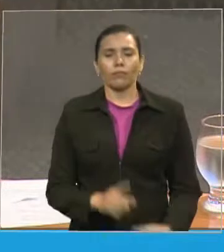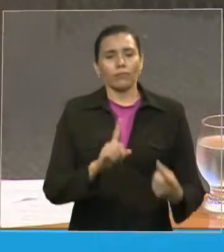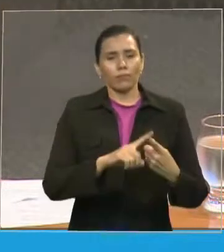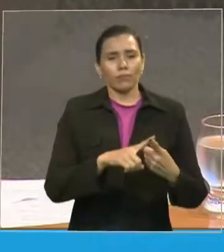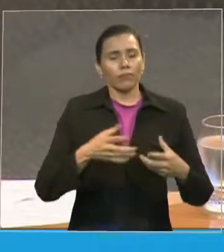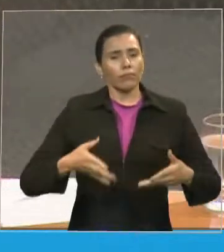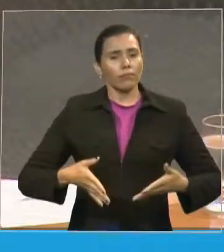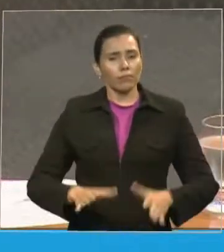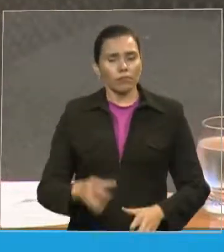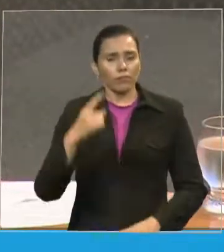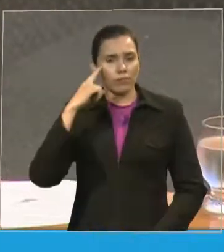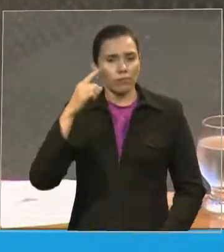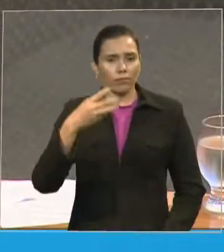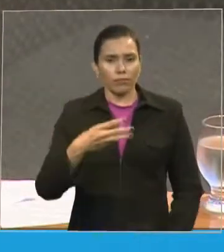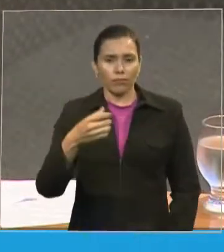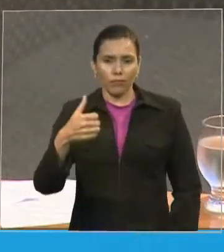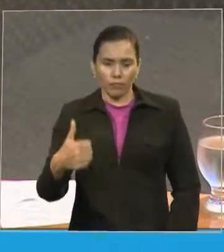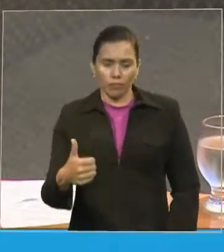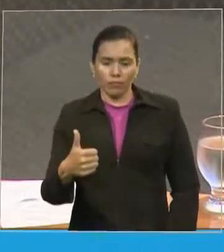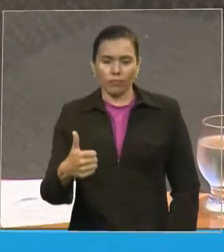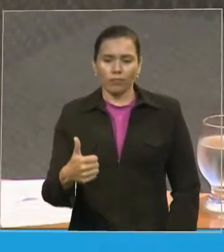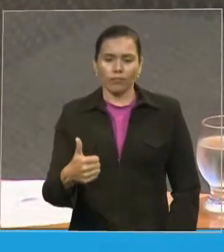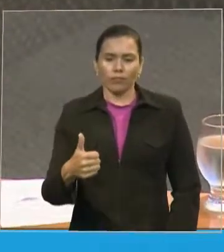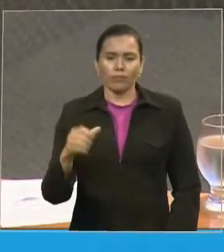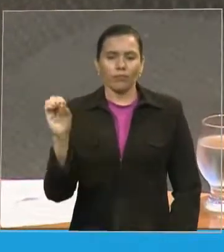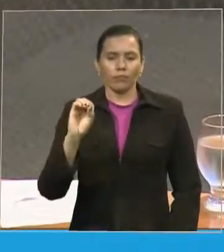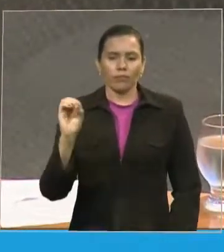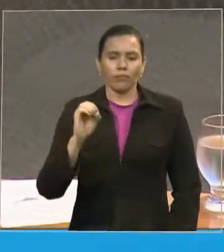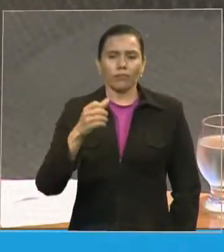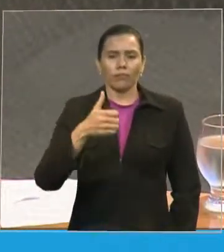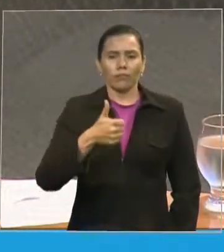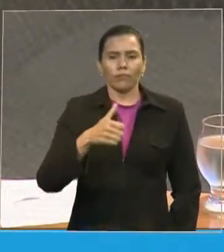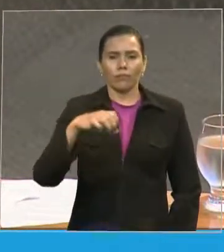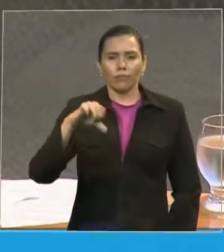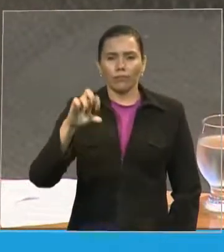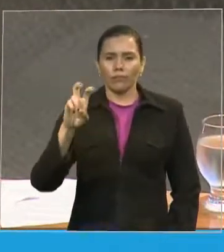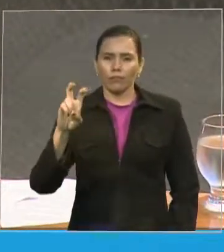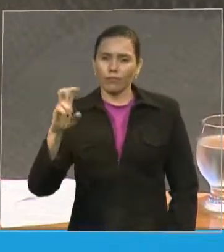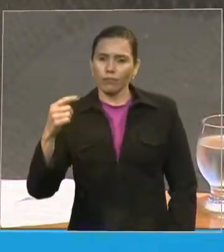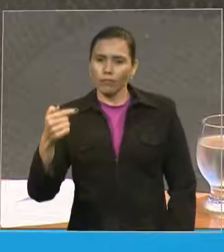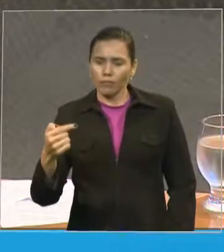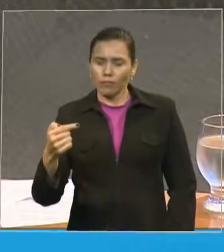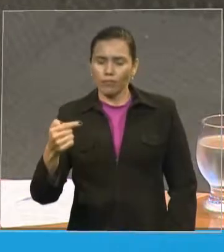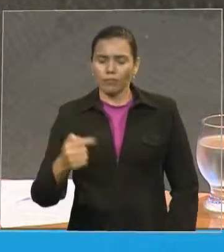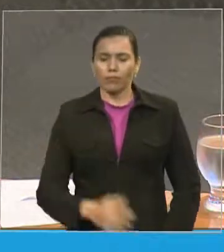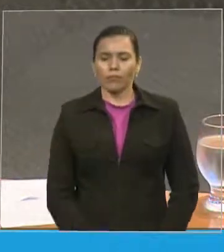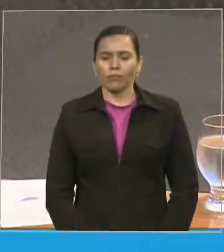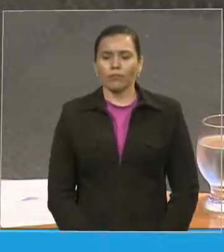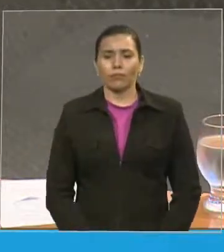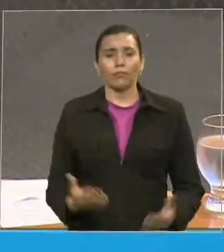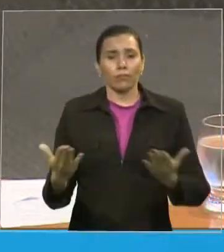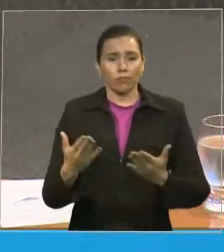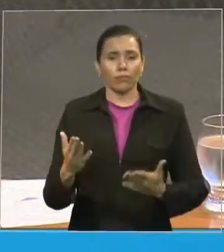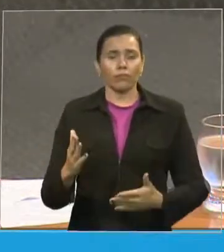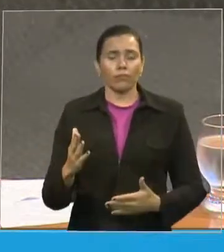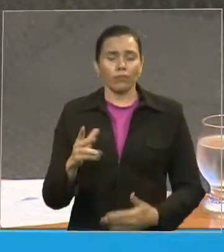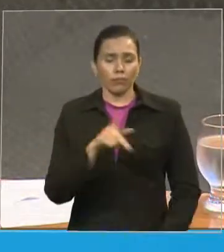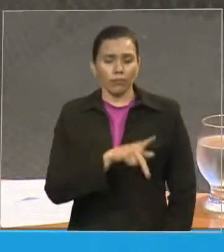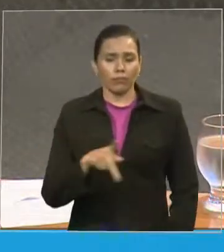em 31 de outubro de 1957. Atualmente, é o presidente da